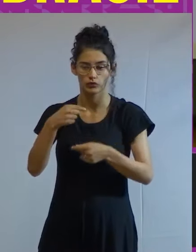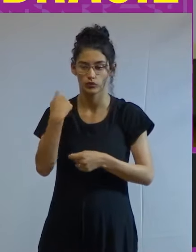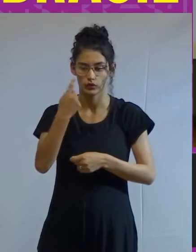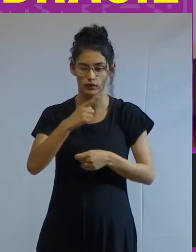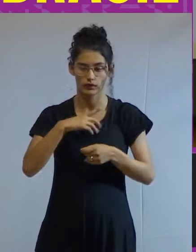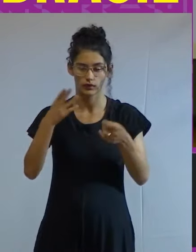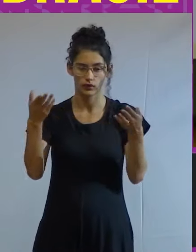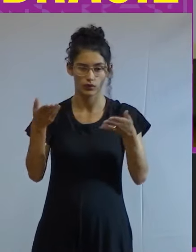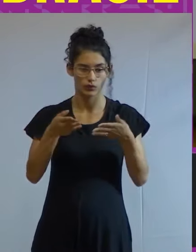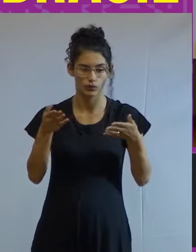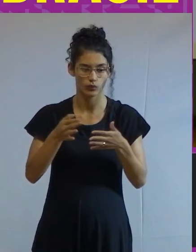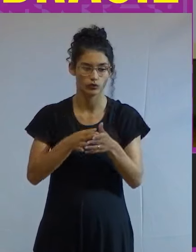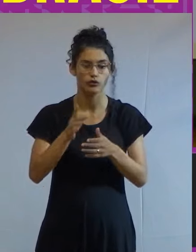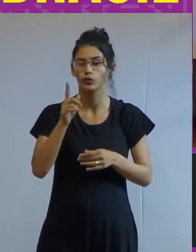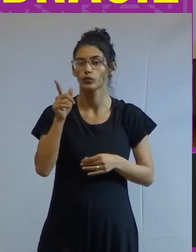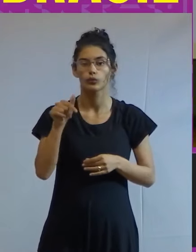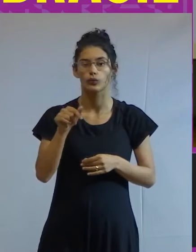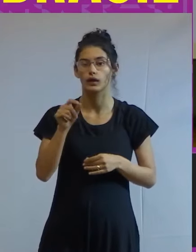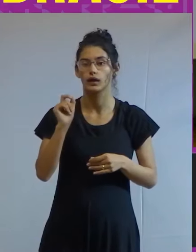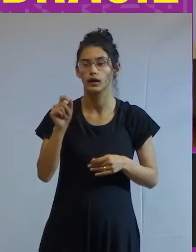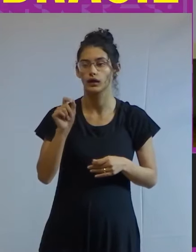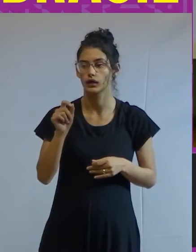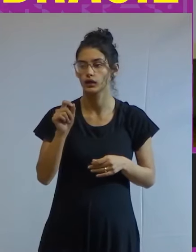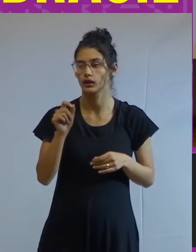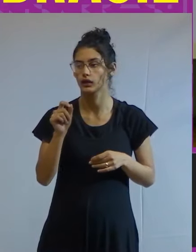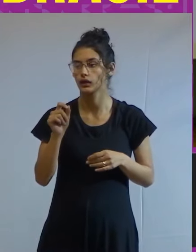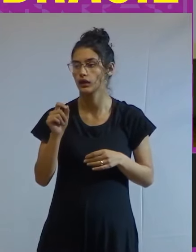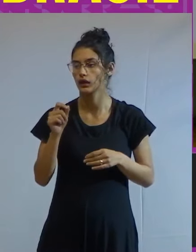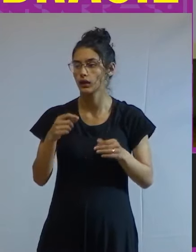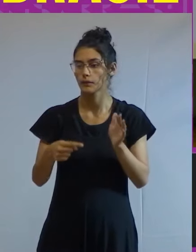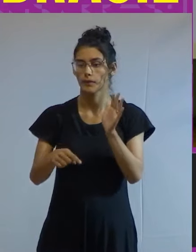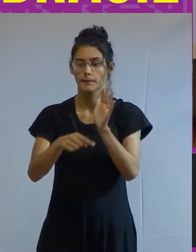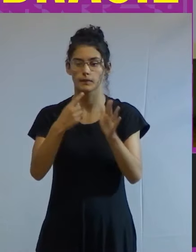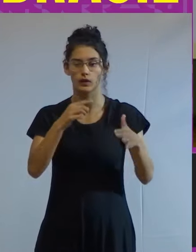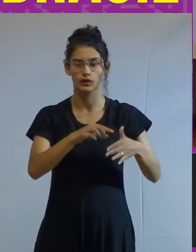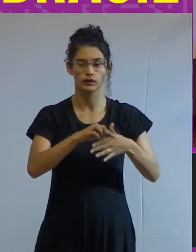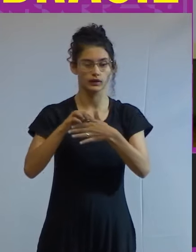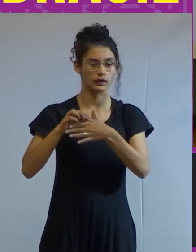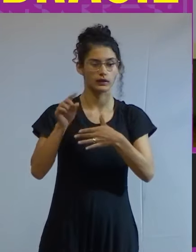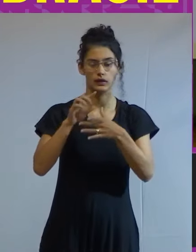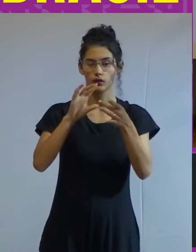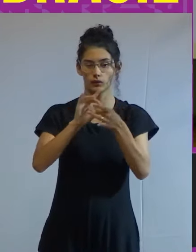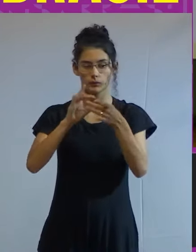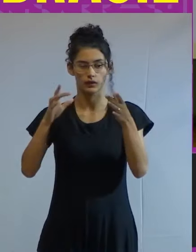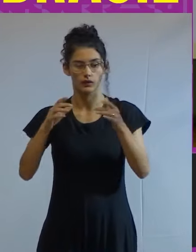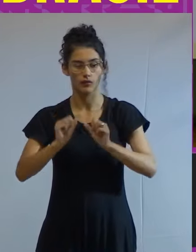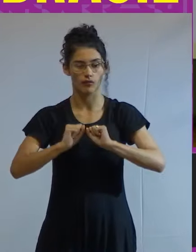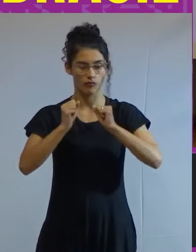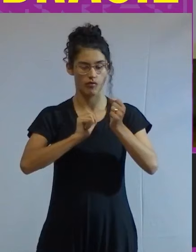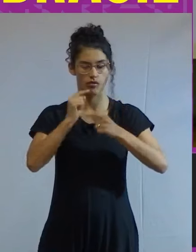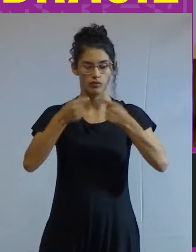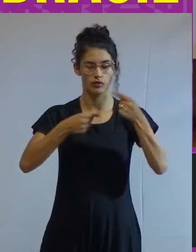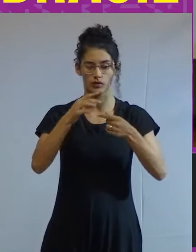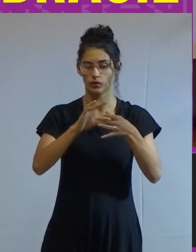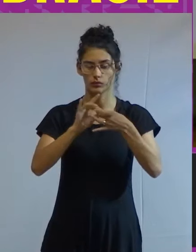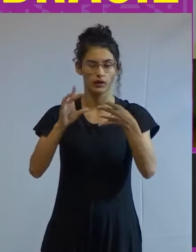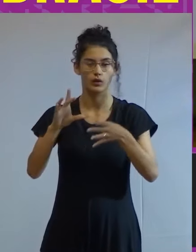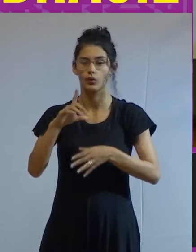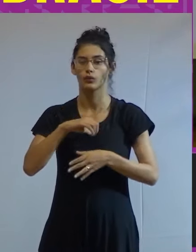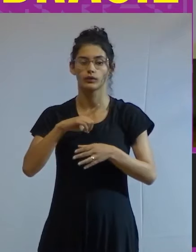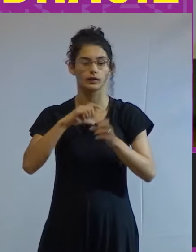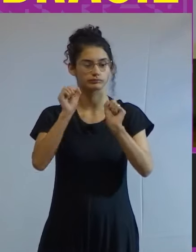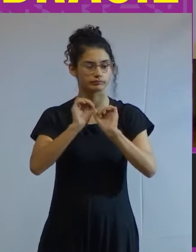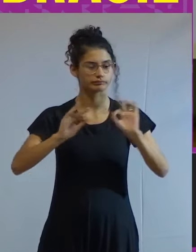estamos não é que as principais lideranças neoliberais as principais forças políticas neoliberais não tenham